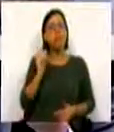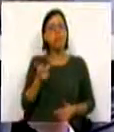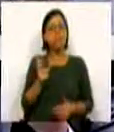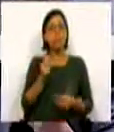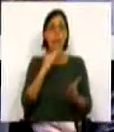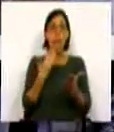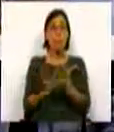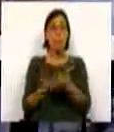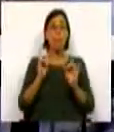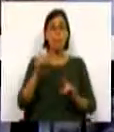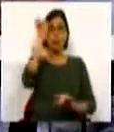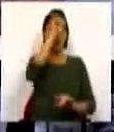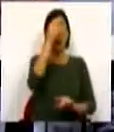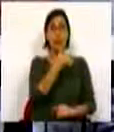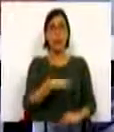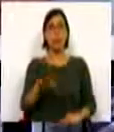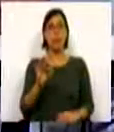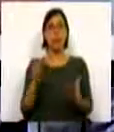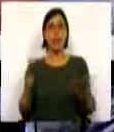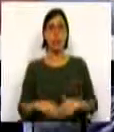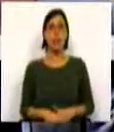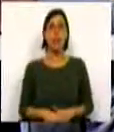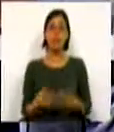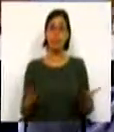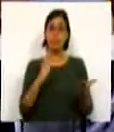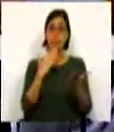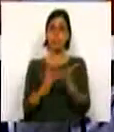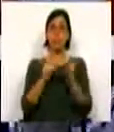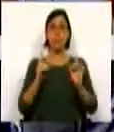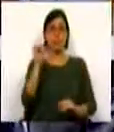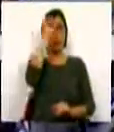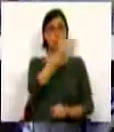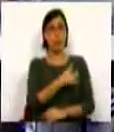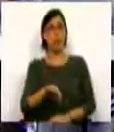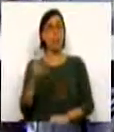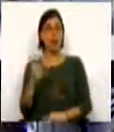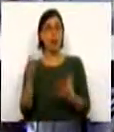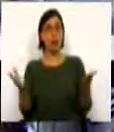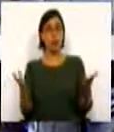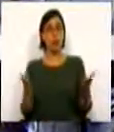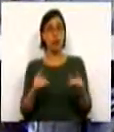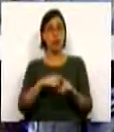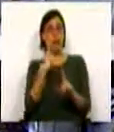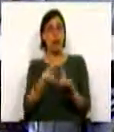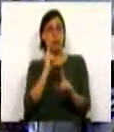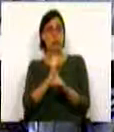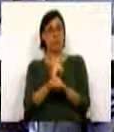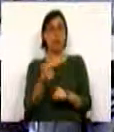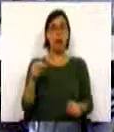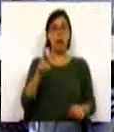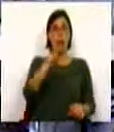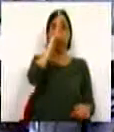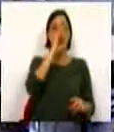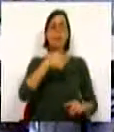atribuídas a partir de janeiro de 2014. Atribuídas a partir de janeiro de 2014, ano em que o anterior